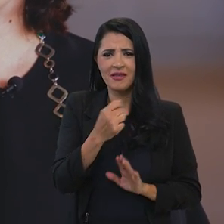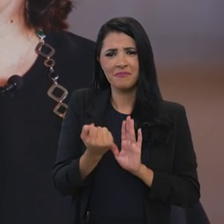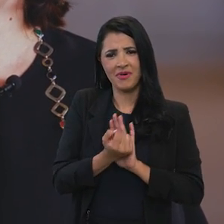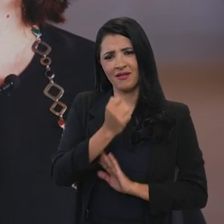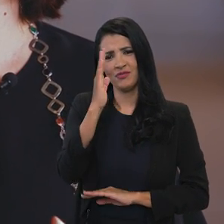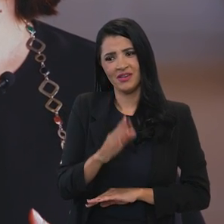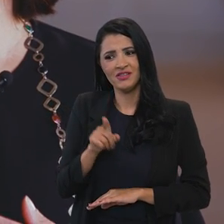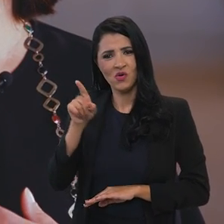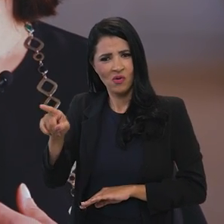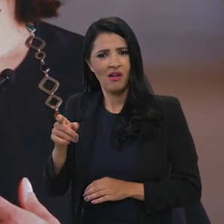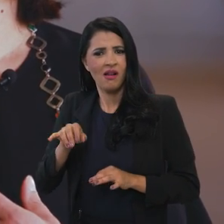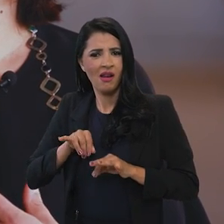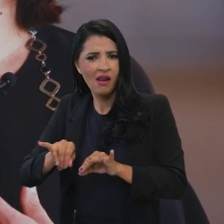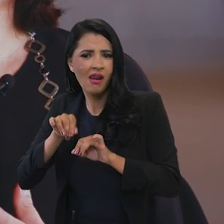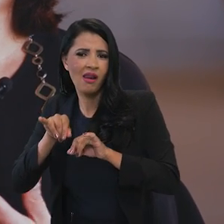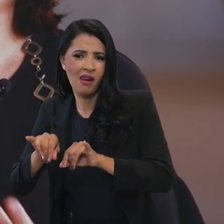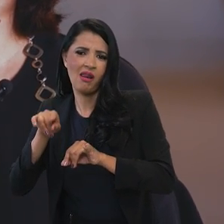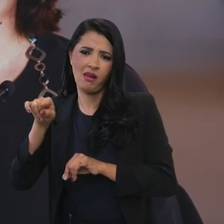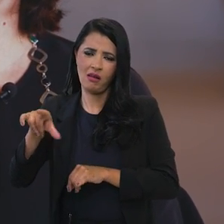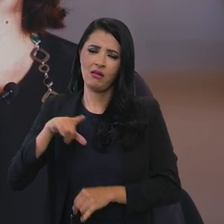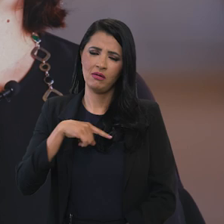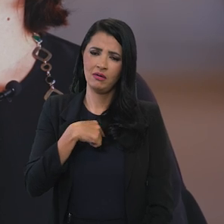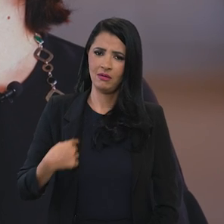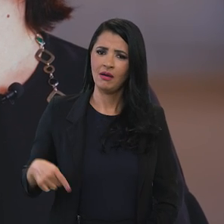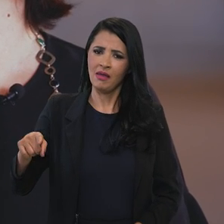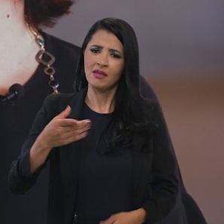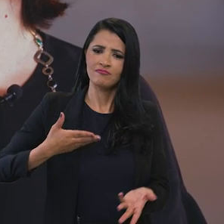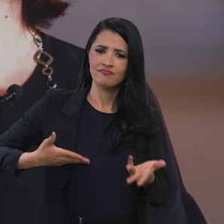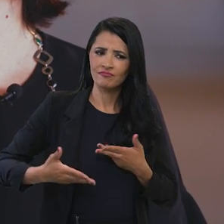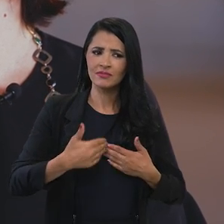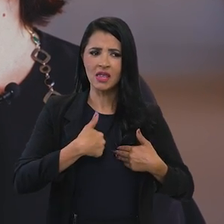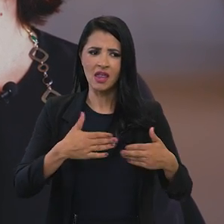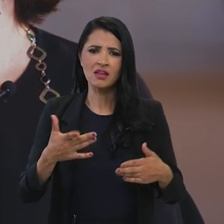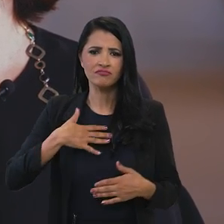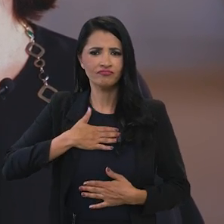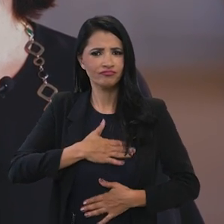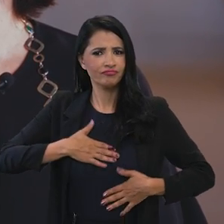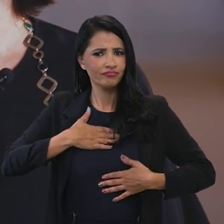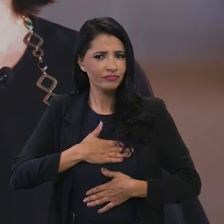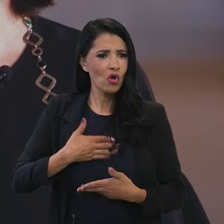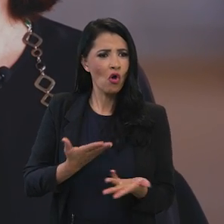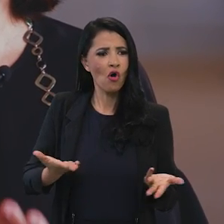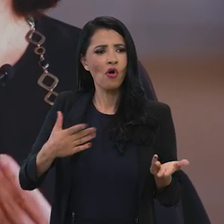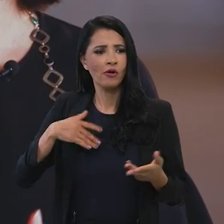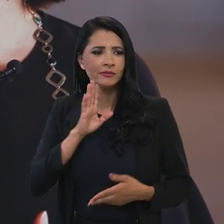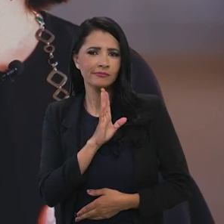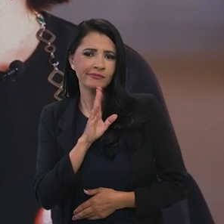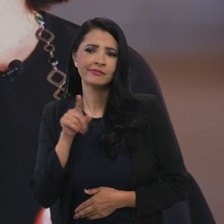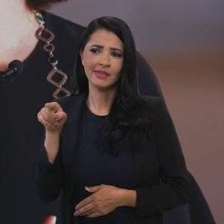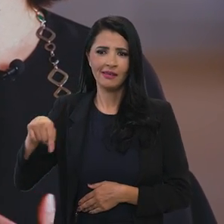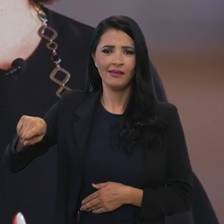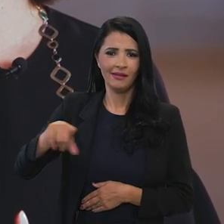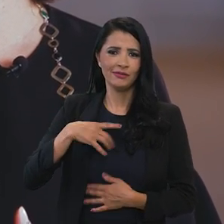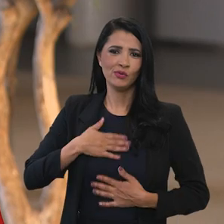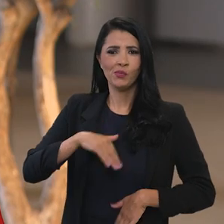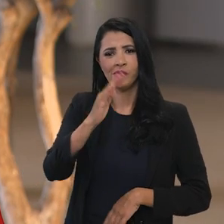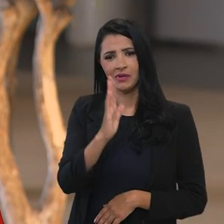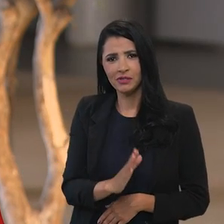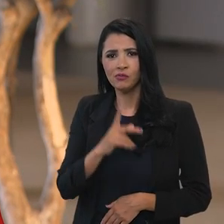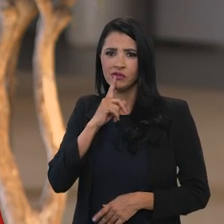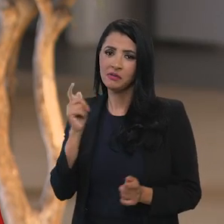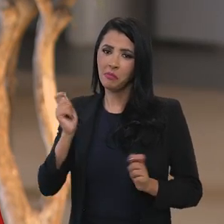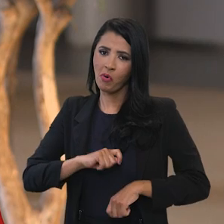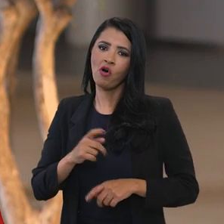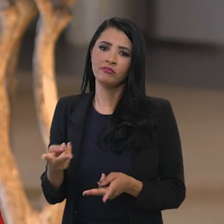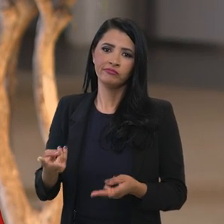chineses são muito abertos ao Brasil são muito simpáticos ao Brasil e conseguir fazer com que isso repercuta positivamente para as nossas